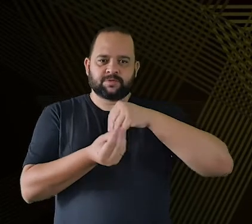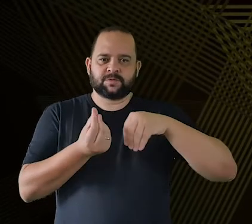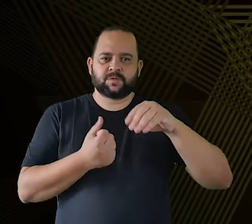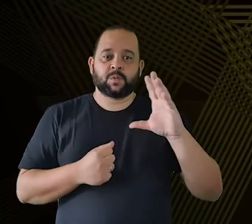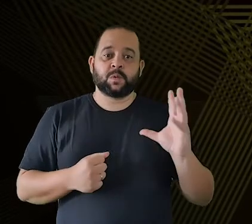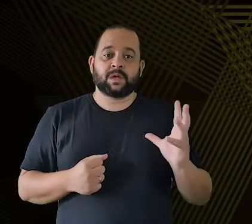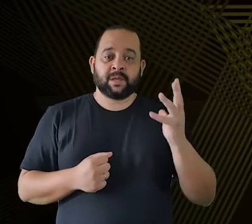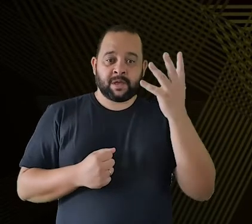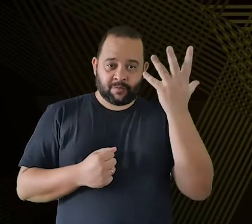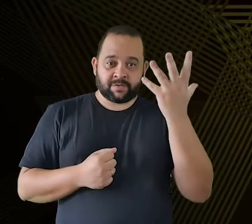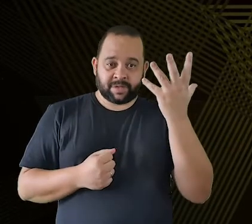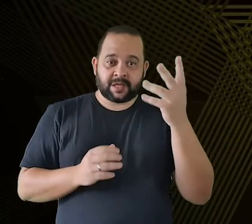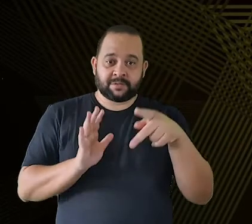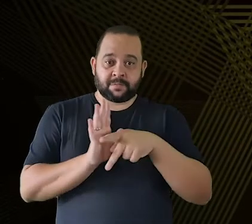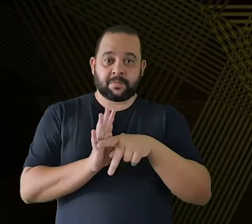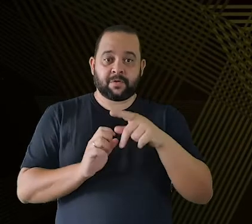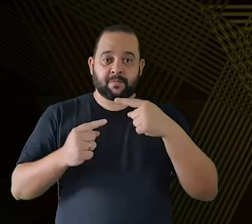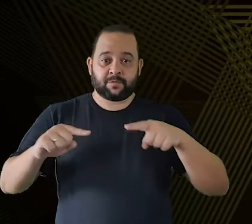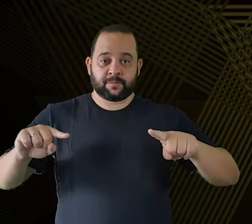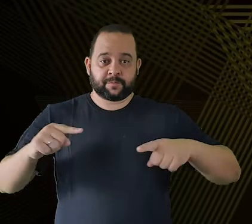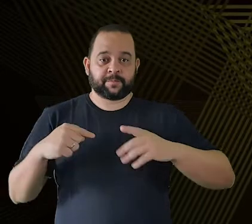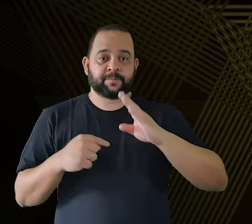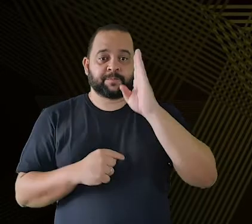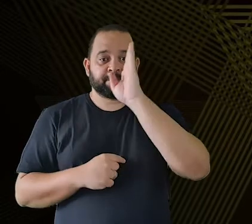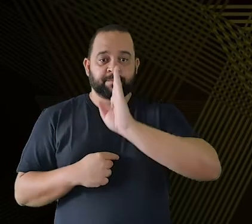acontecem na música brasileira.